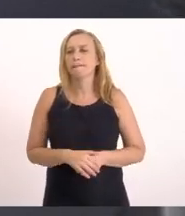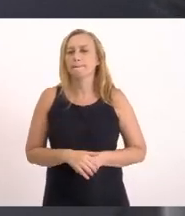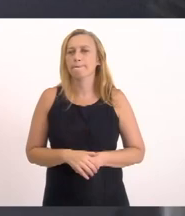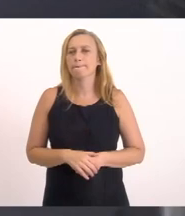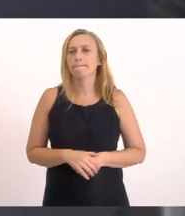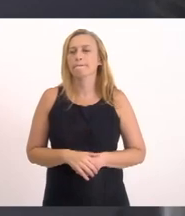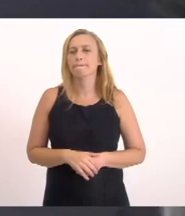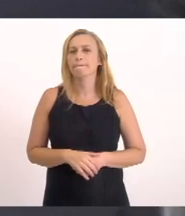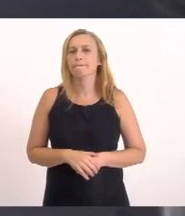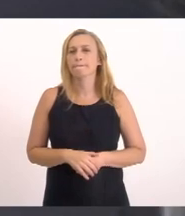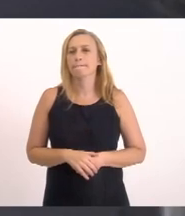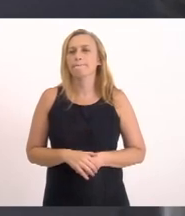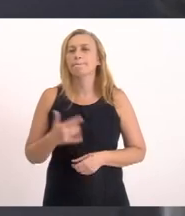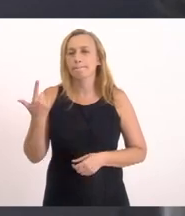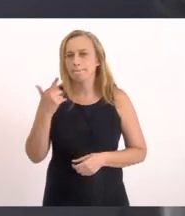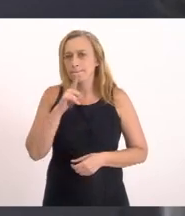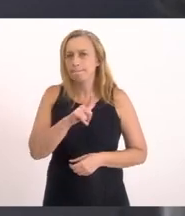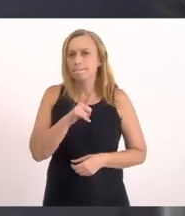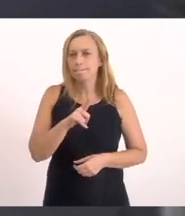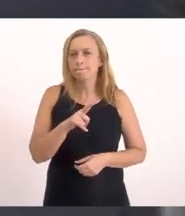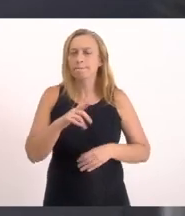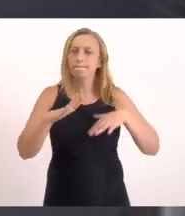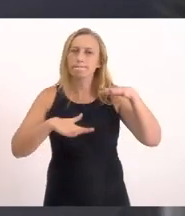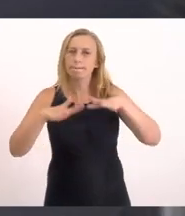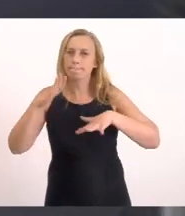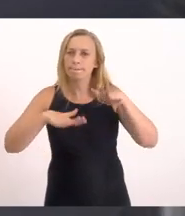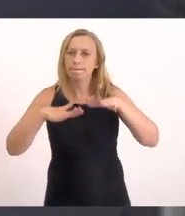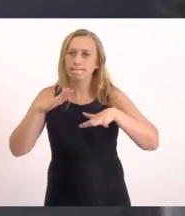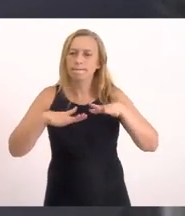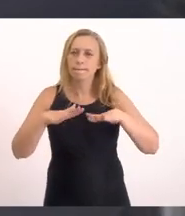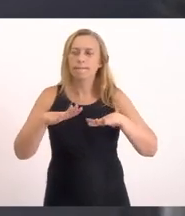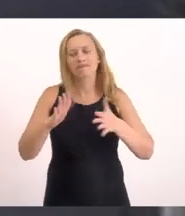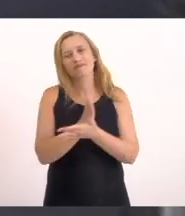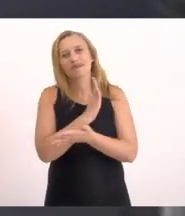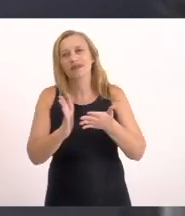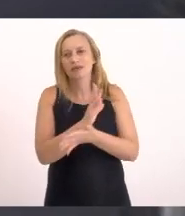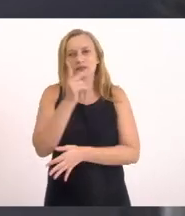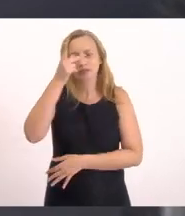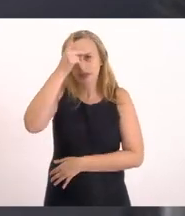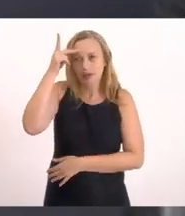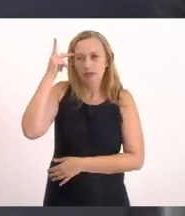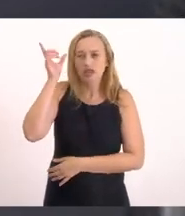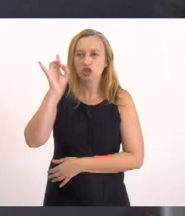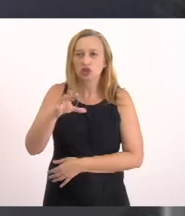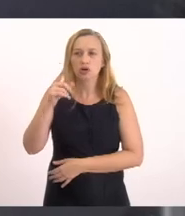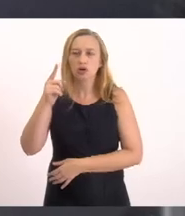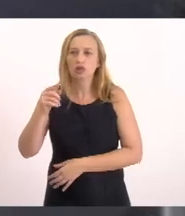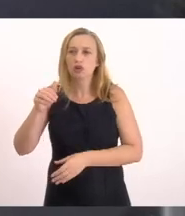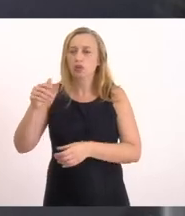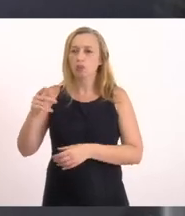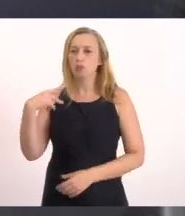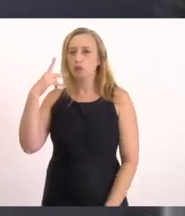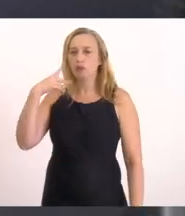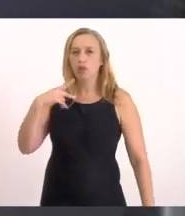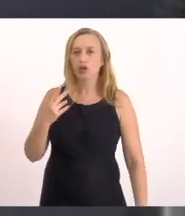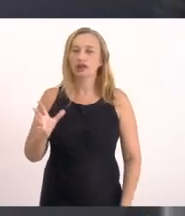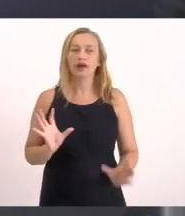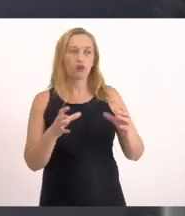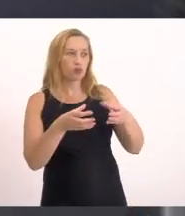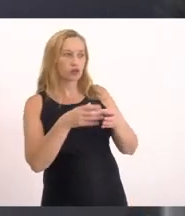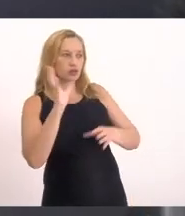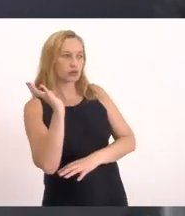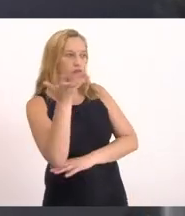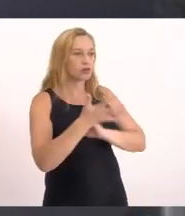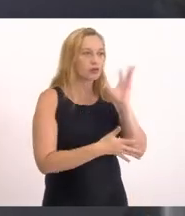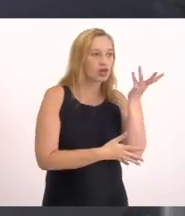E sistemática A gente consegue Independente Porque muita gente Pensa só no fator político Ah, porque A Comissão de Meio Ambiente